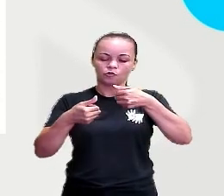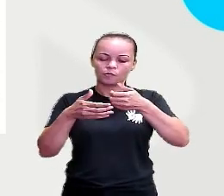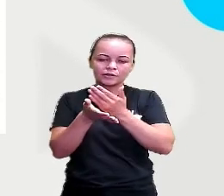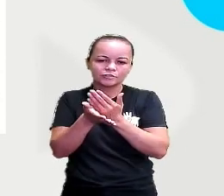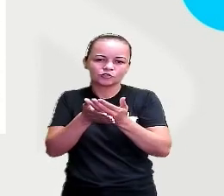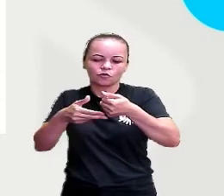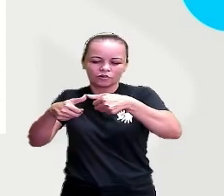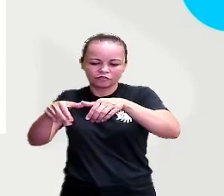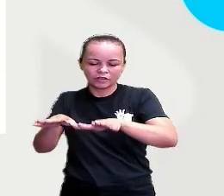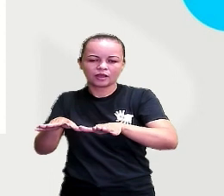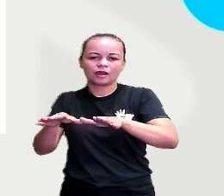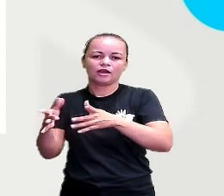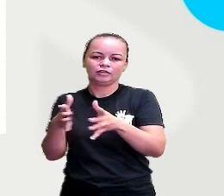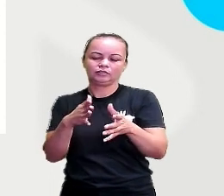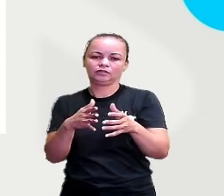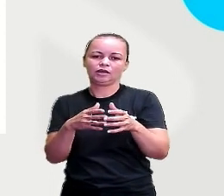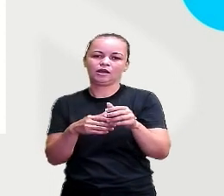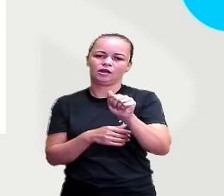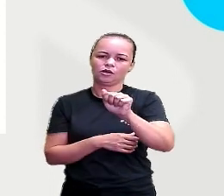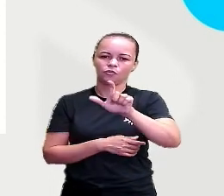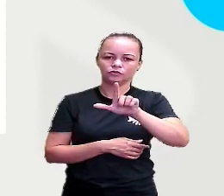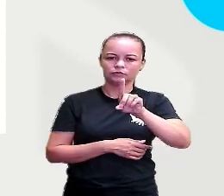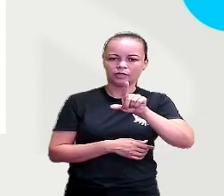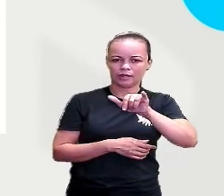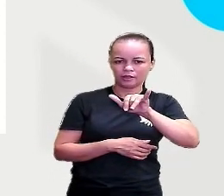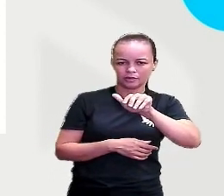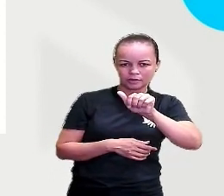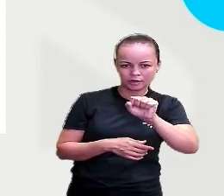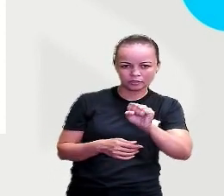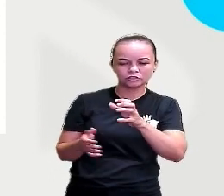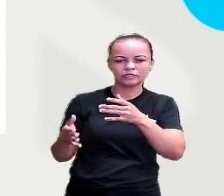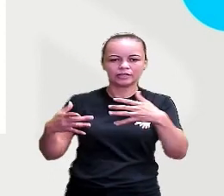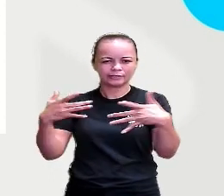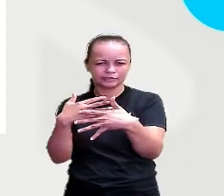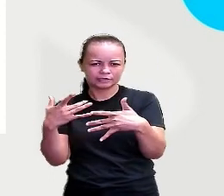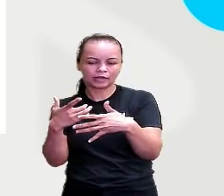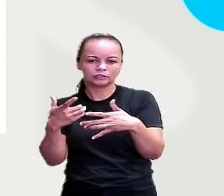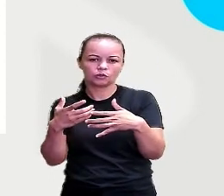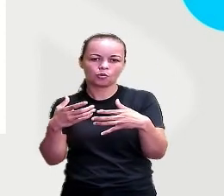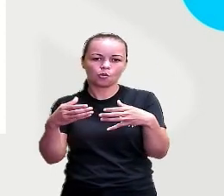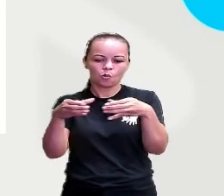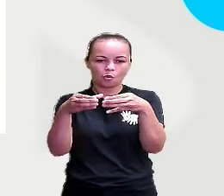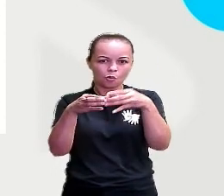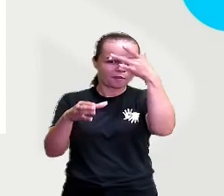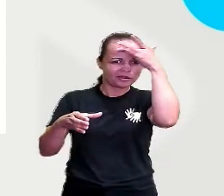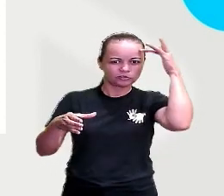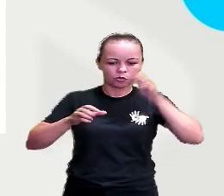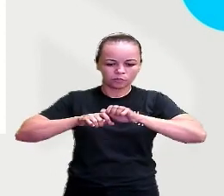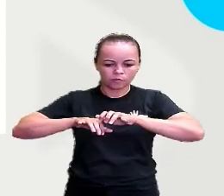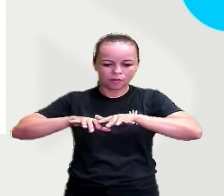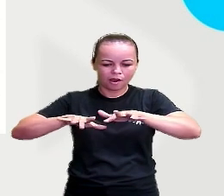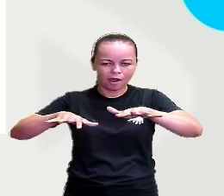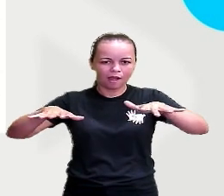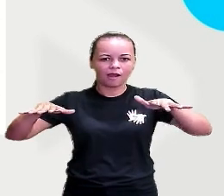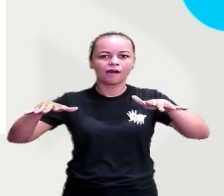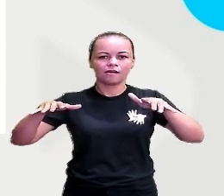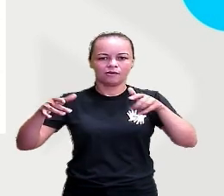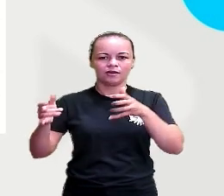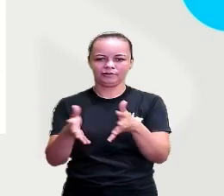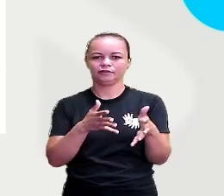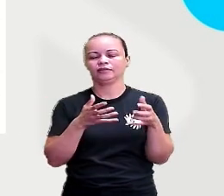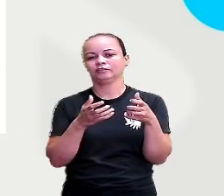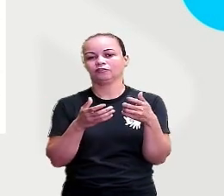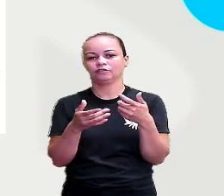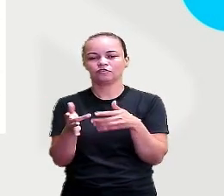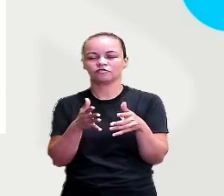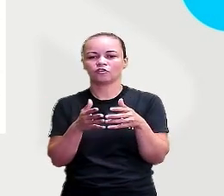ou seja, quando surgiram as aldeias e as cidades, o número de pessoas começou a crescer e foram desenvolvidas novas formas de tomar